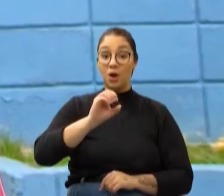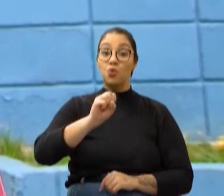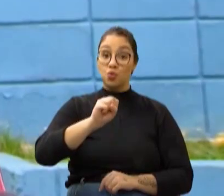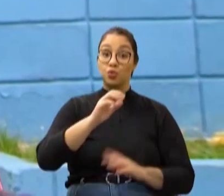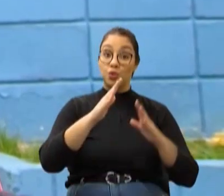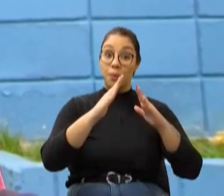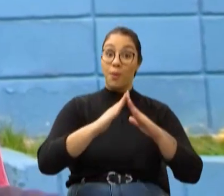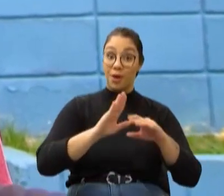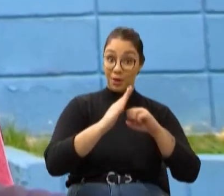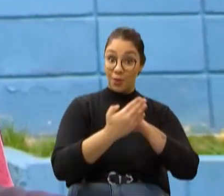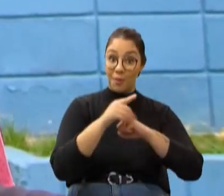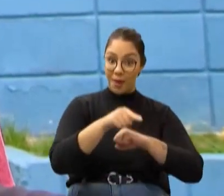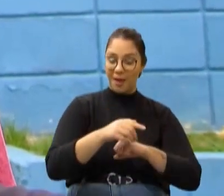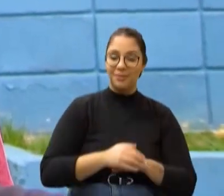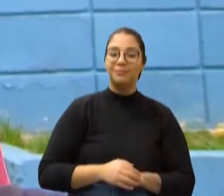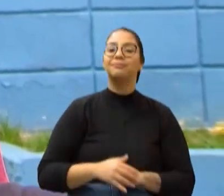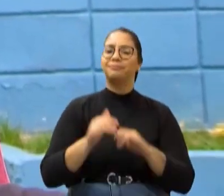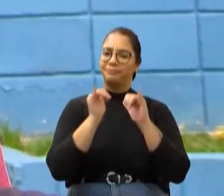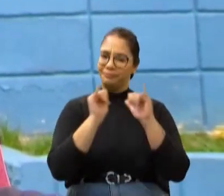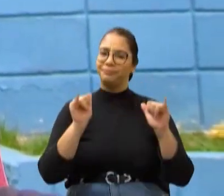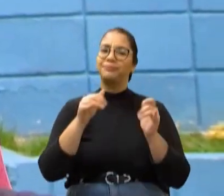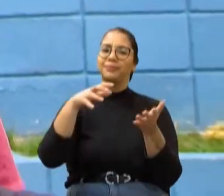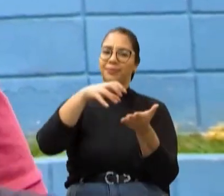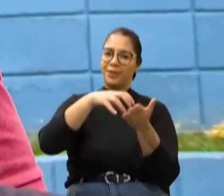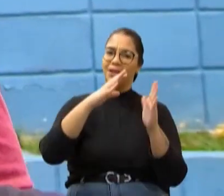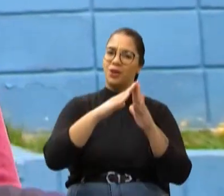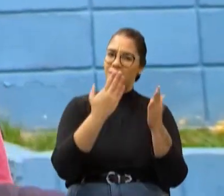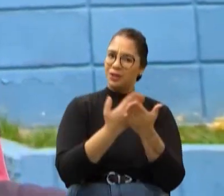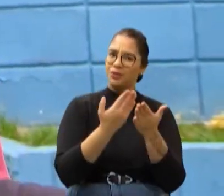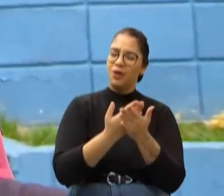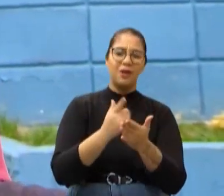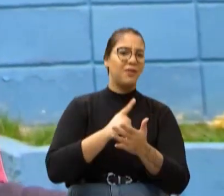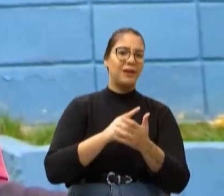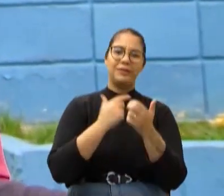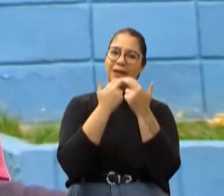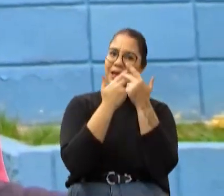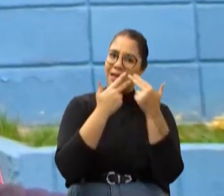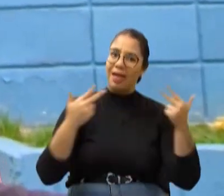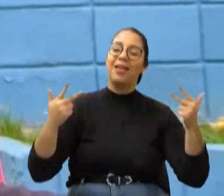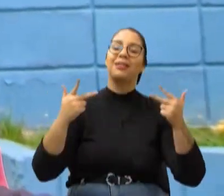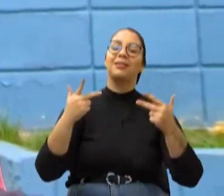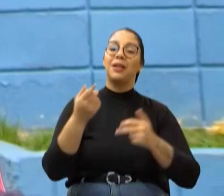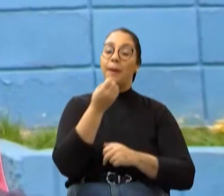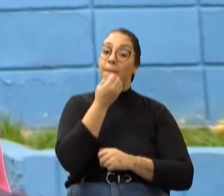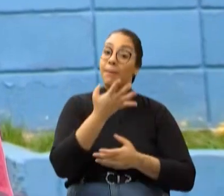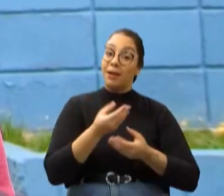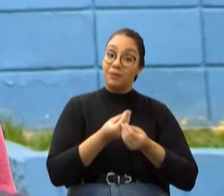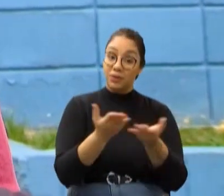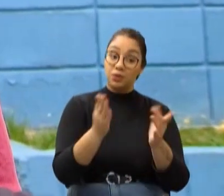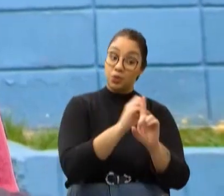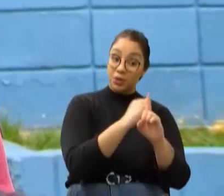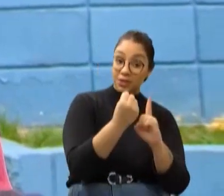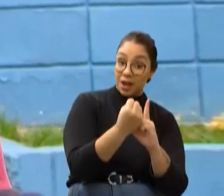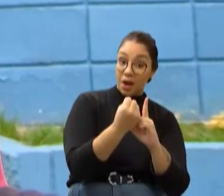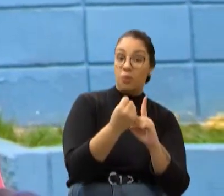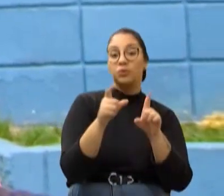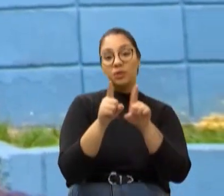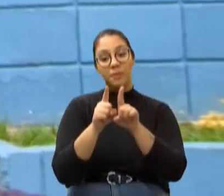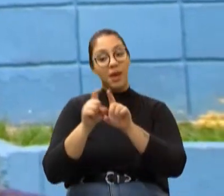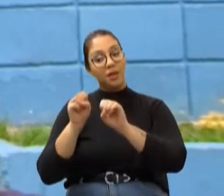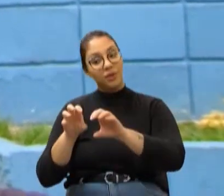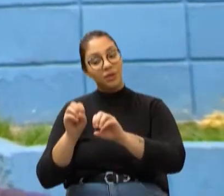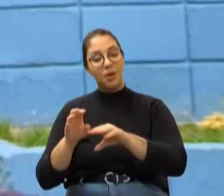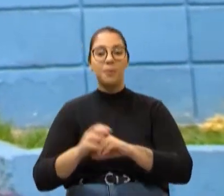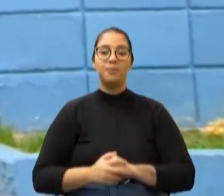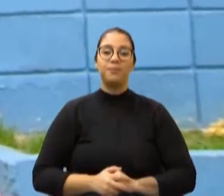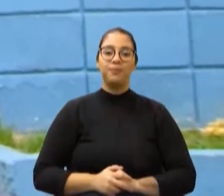Marcos é morador da Vila Formosa e afirma que uma FATEC no bairro deve trazer ótimos benefícios, tanto do ponto